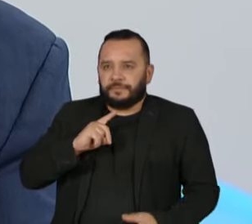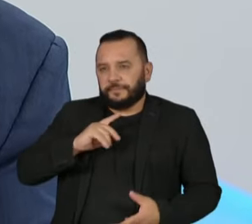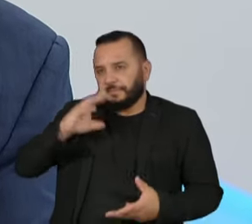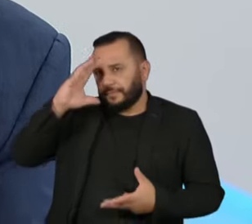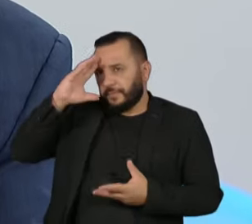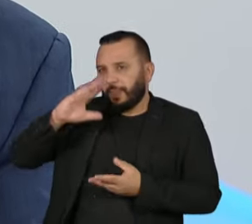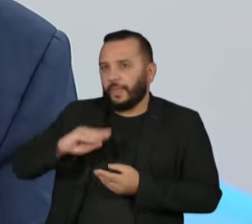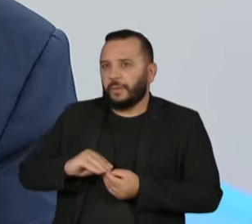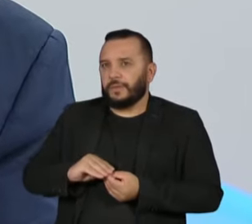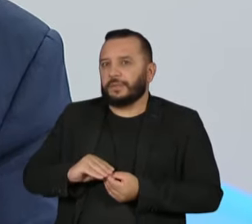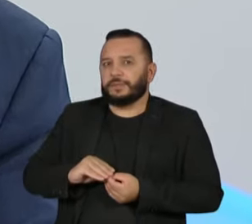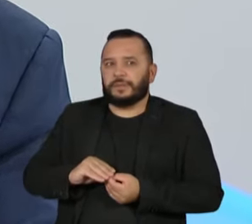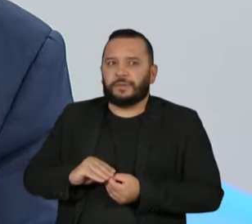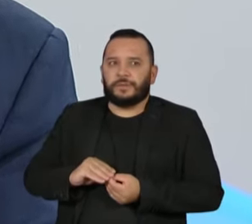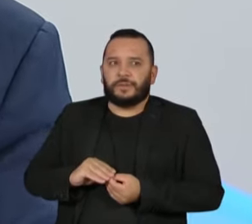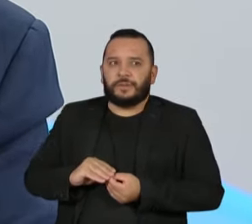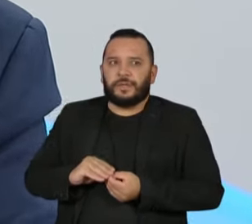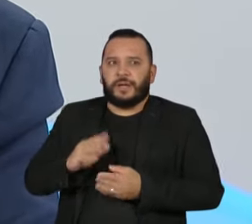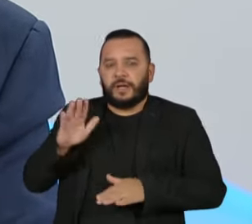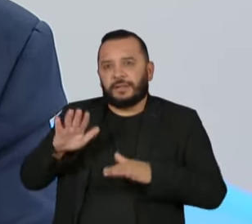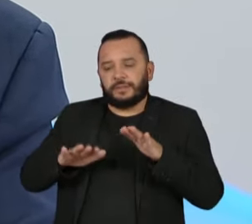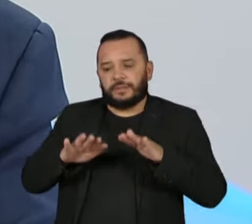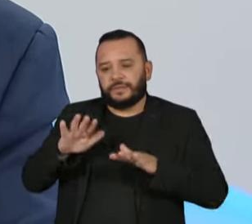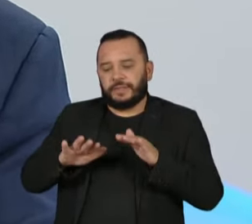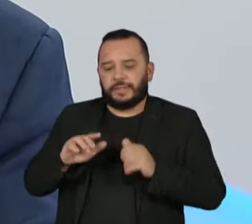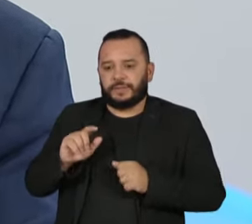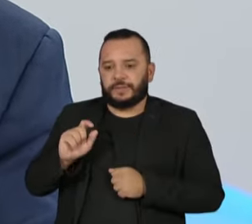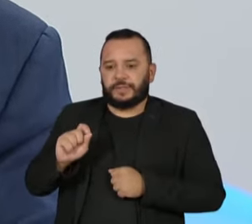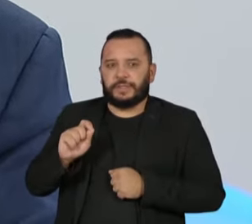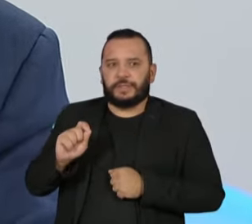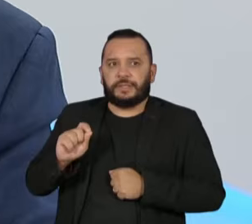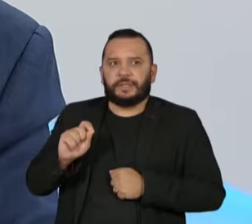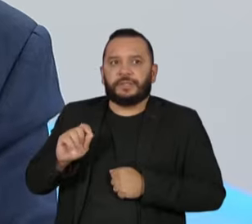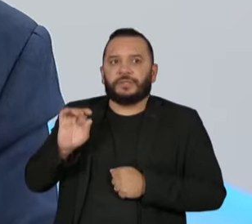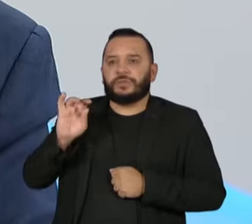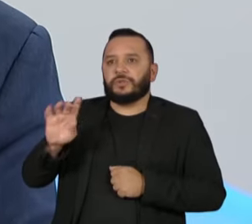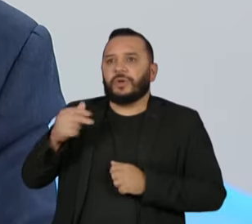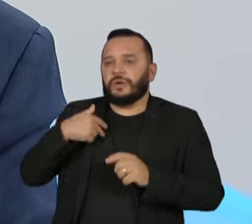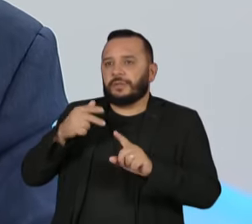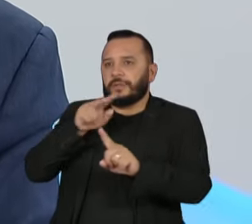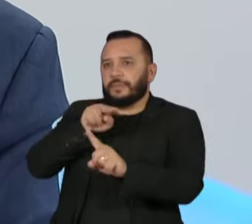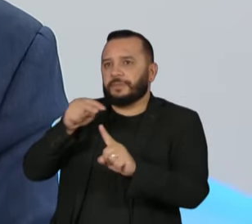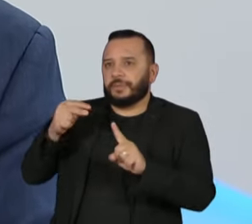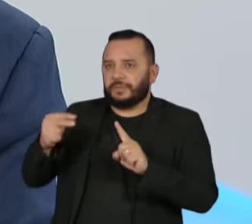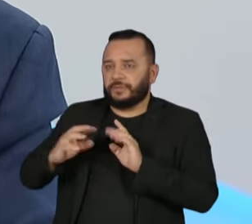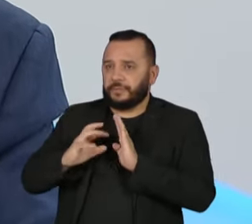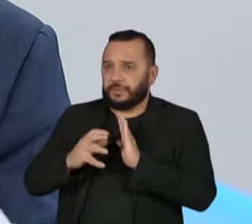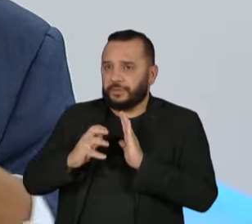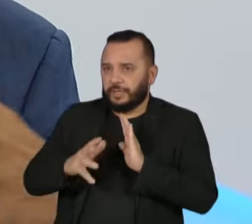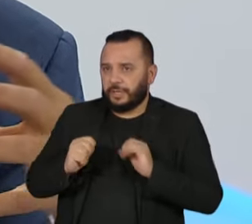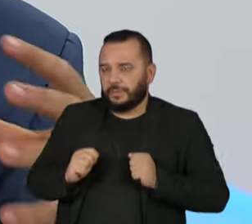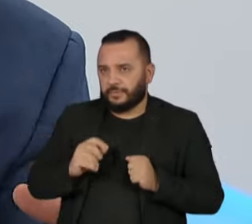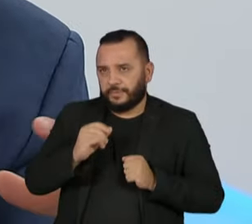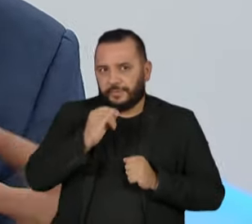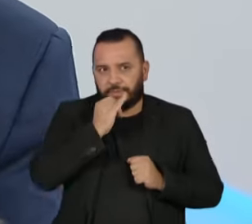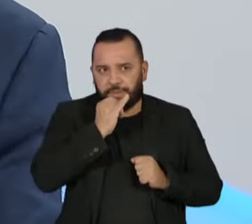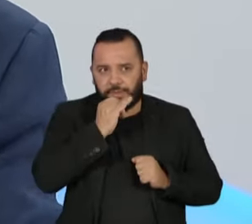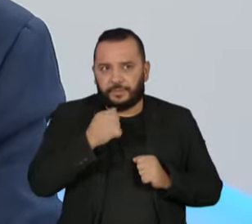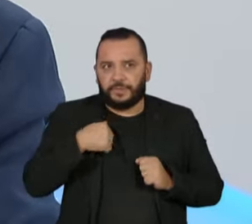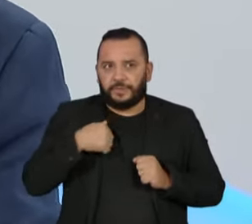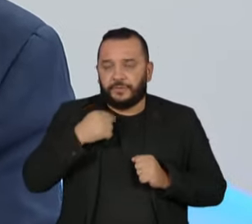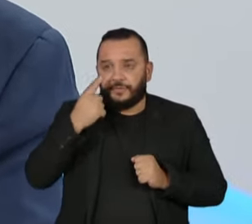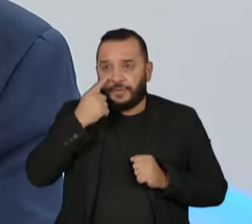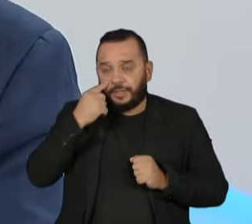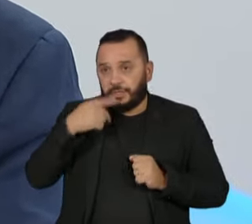muitas vezes, assim, levada apenas do ponto de vista partidário. Quando eu olho a partir da